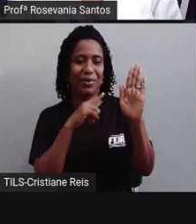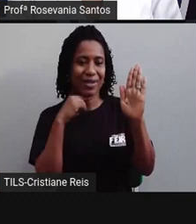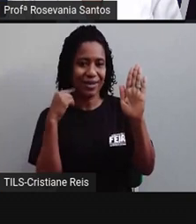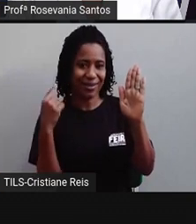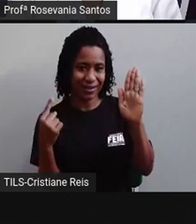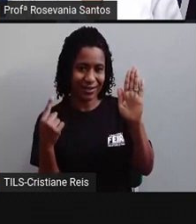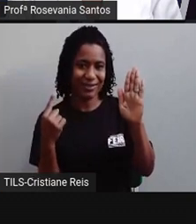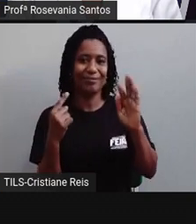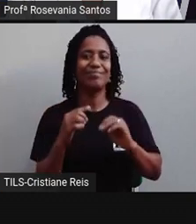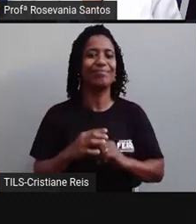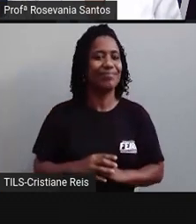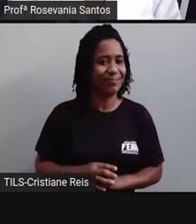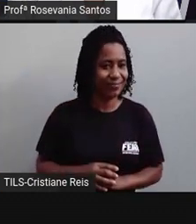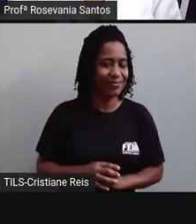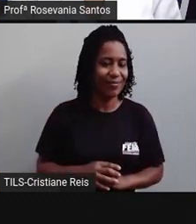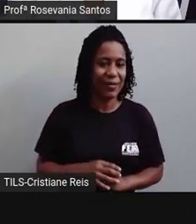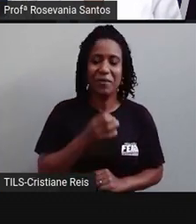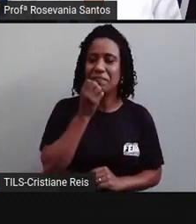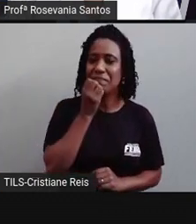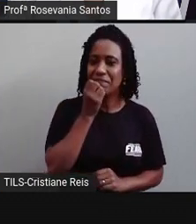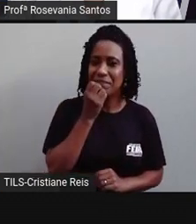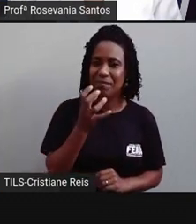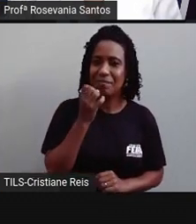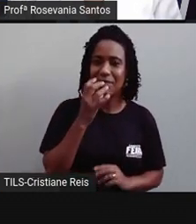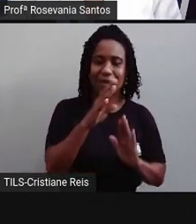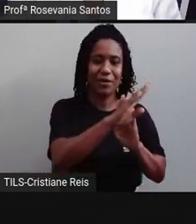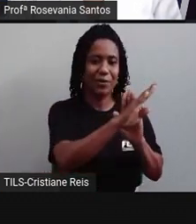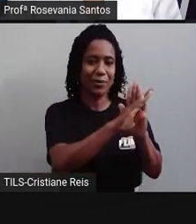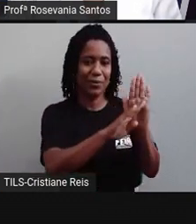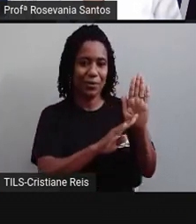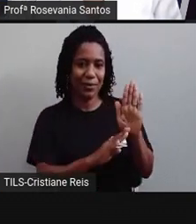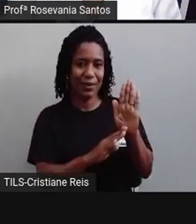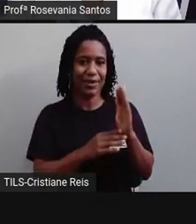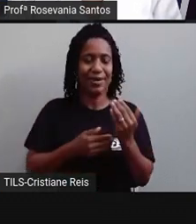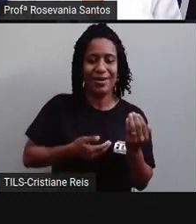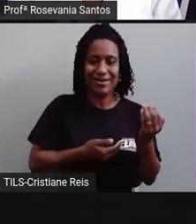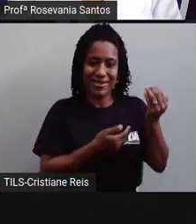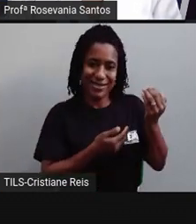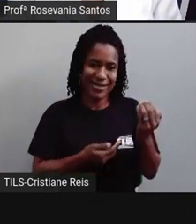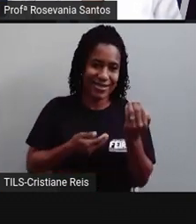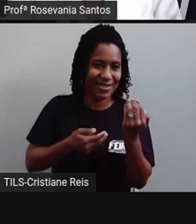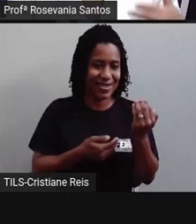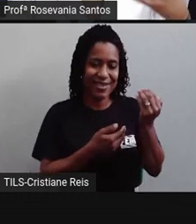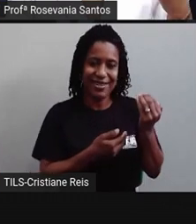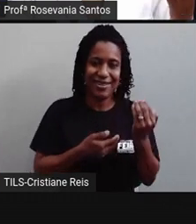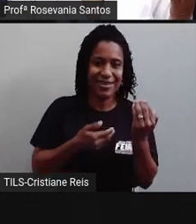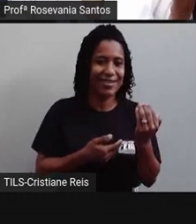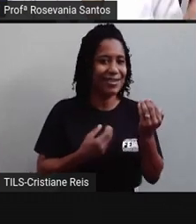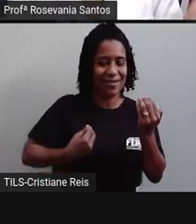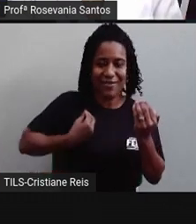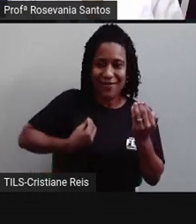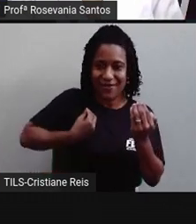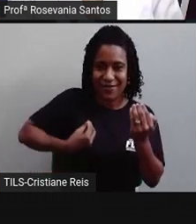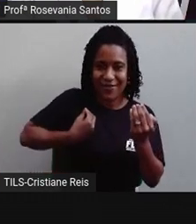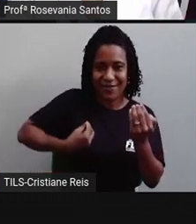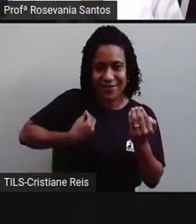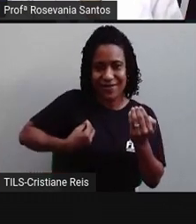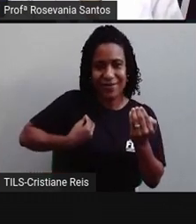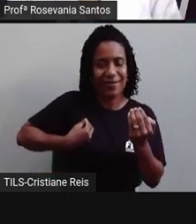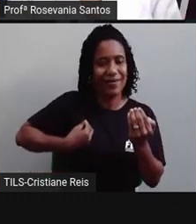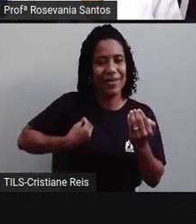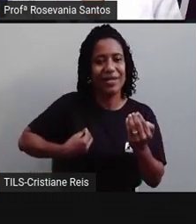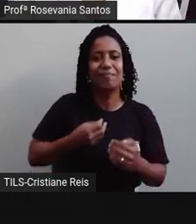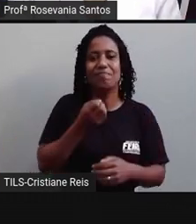evoluímos muito nesse quesito aí, e muitas crianças hoje, elas sobrevivem, e sobrevivem até a idade já bastante,